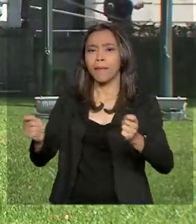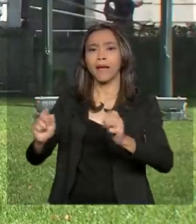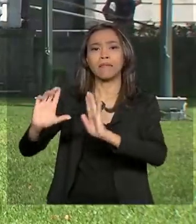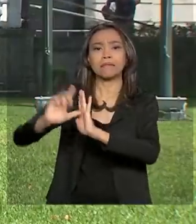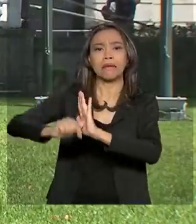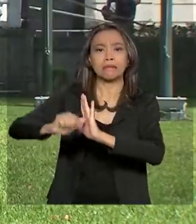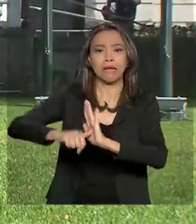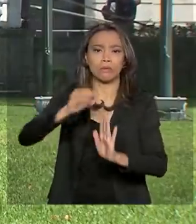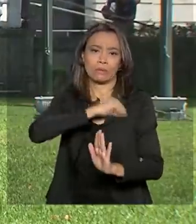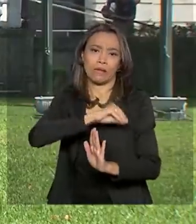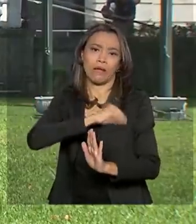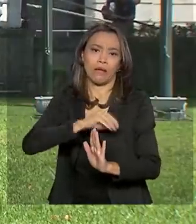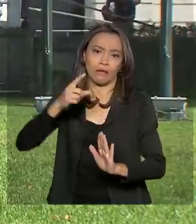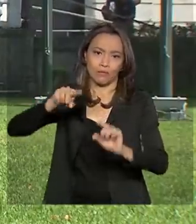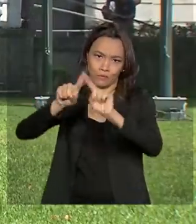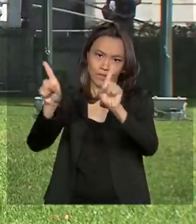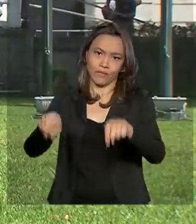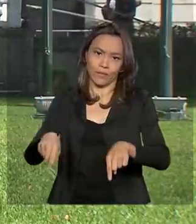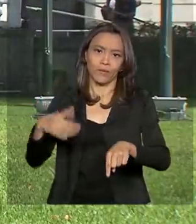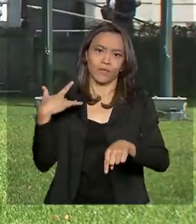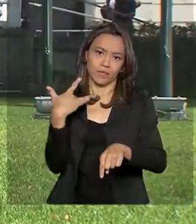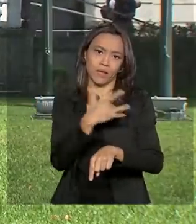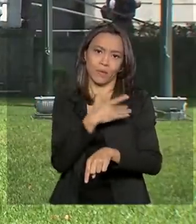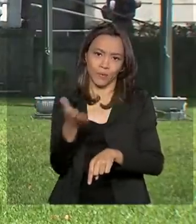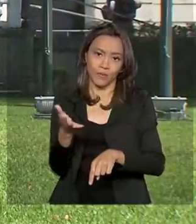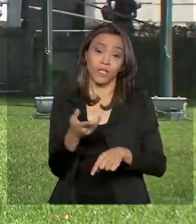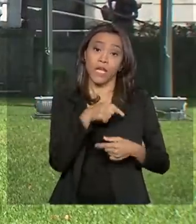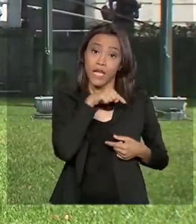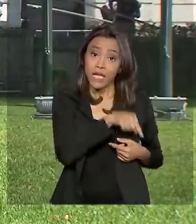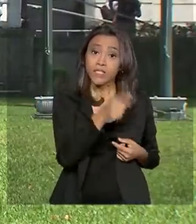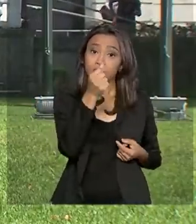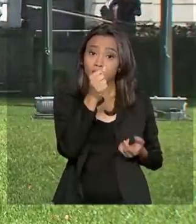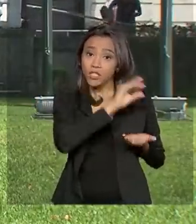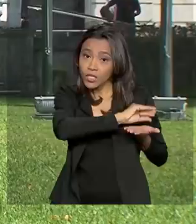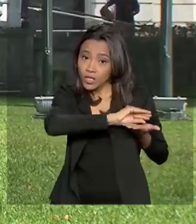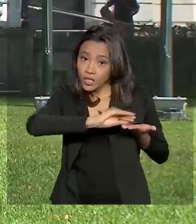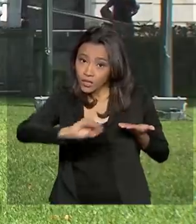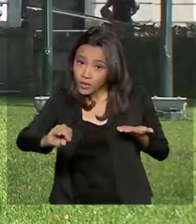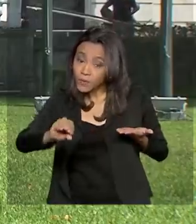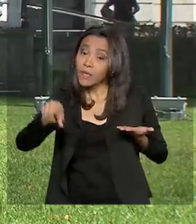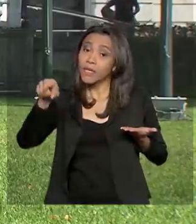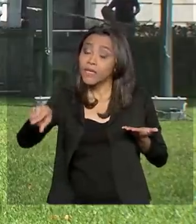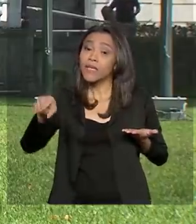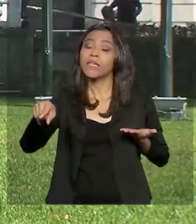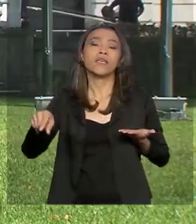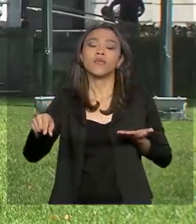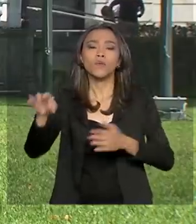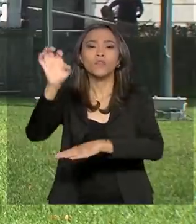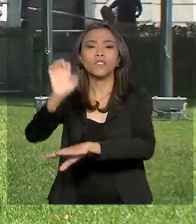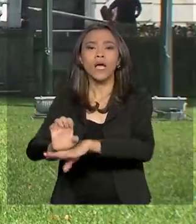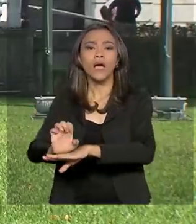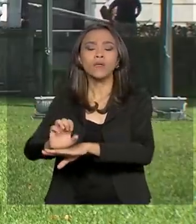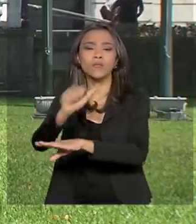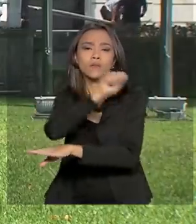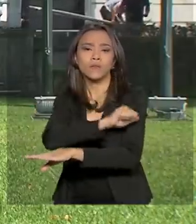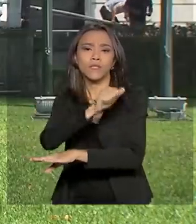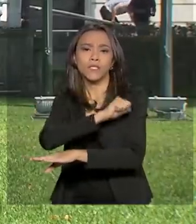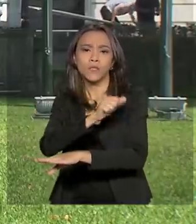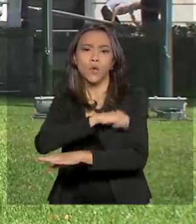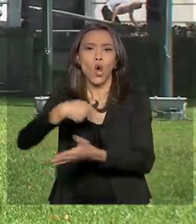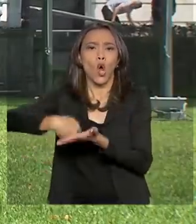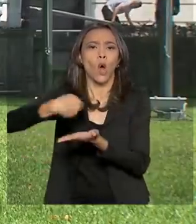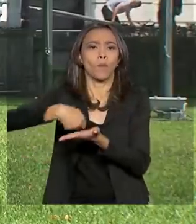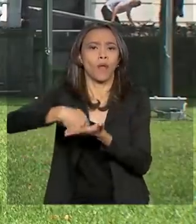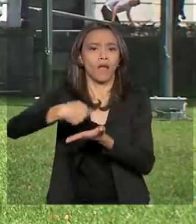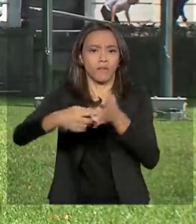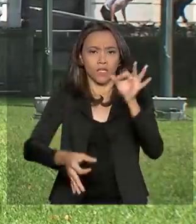saúde. Esse dinheiro se refere a uma dívida da União que o município do Rio cobrava na Justiça por conta da municipalização de